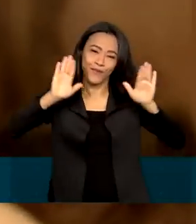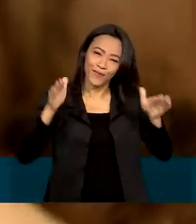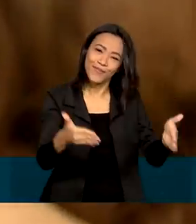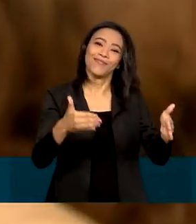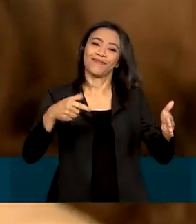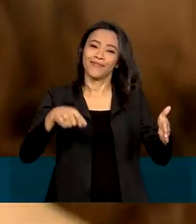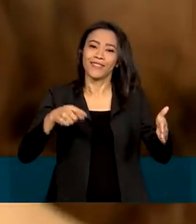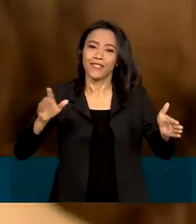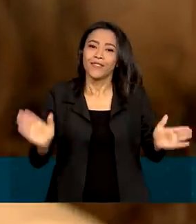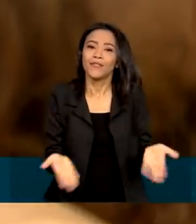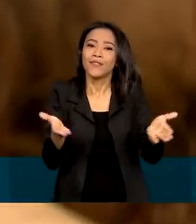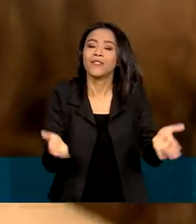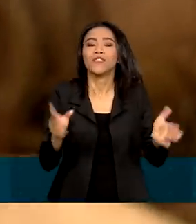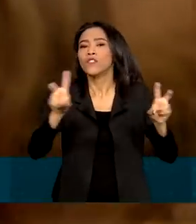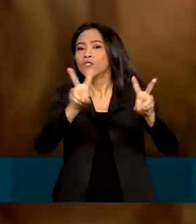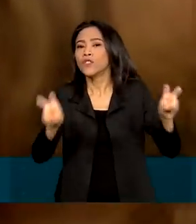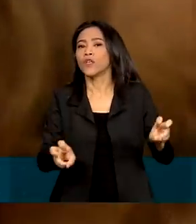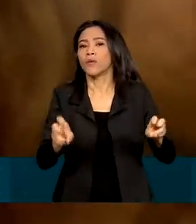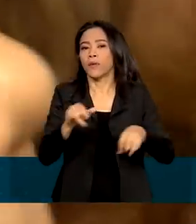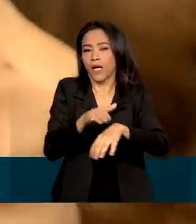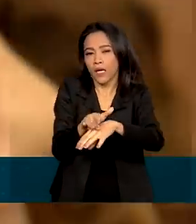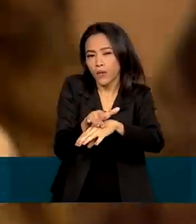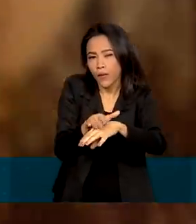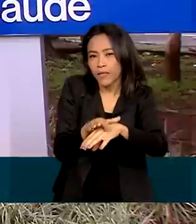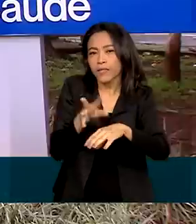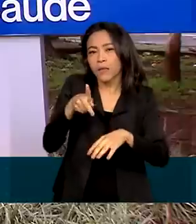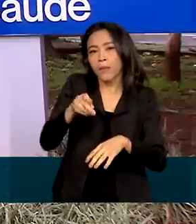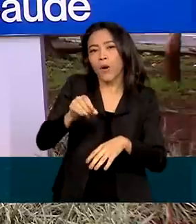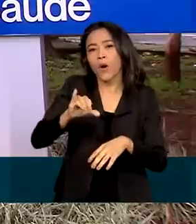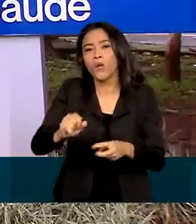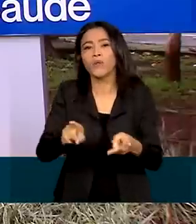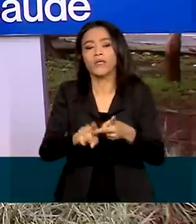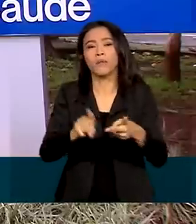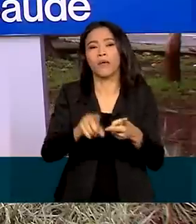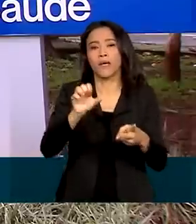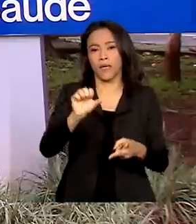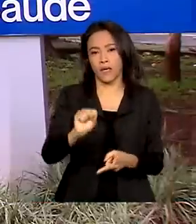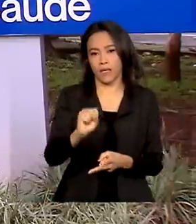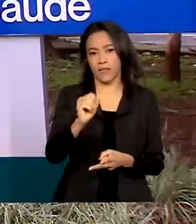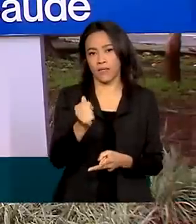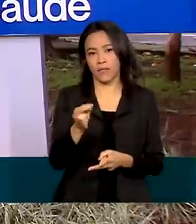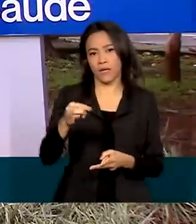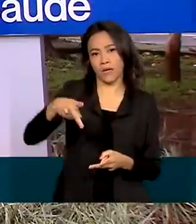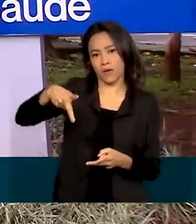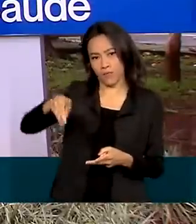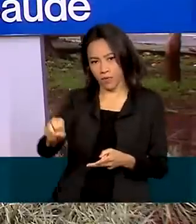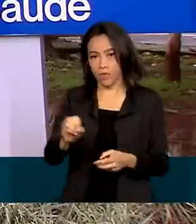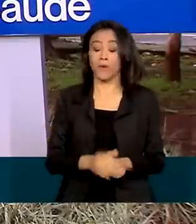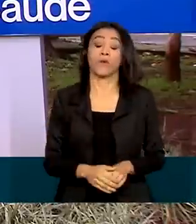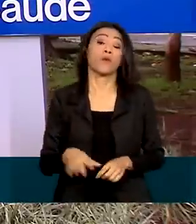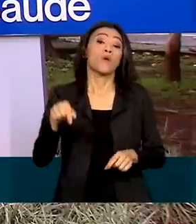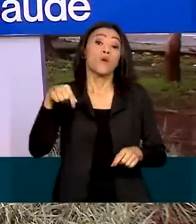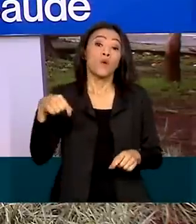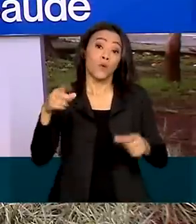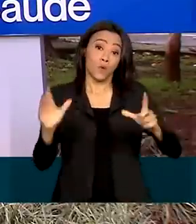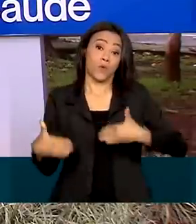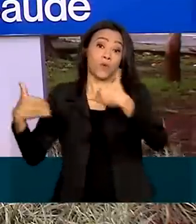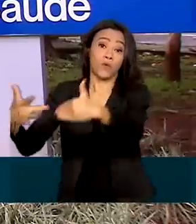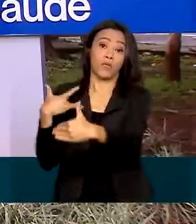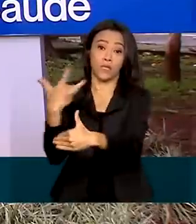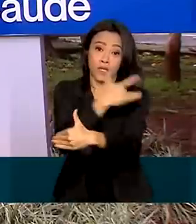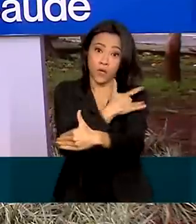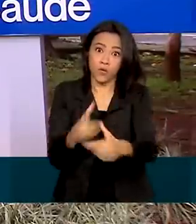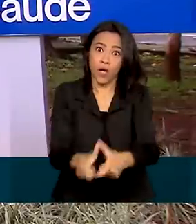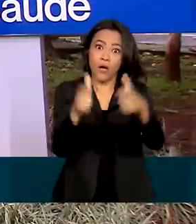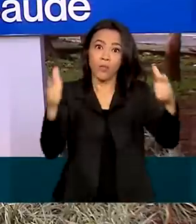com campanhas contra o sarampo e a poliomielite. Neste governo, o Ministério da Saúde ampliou o teste do pezinho